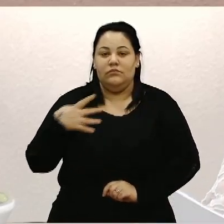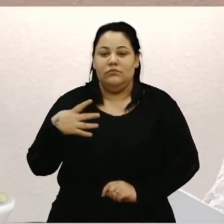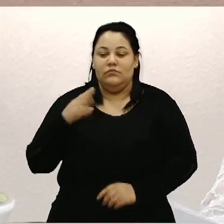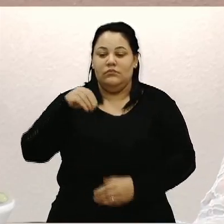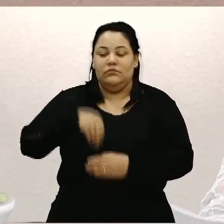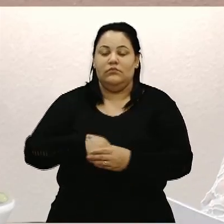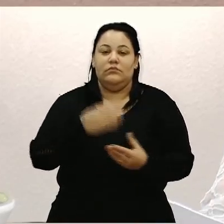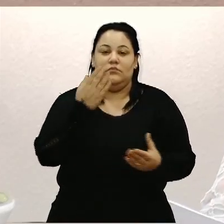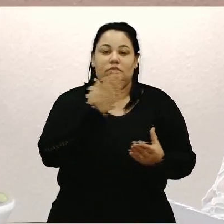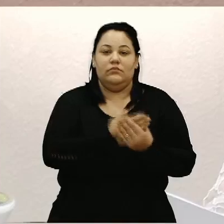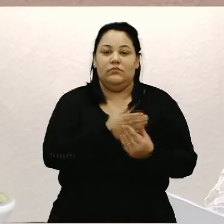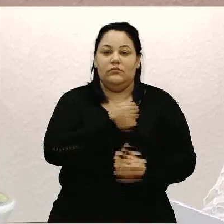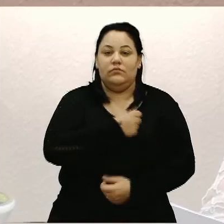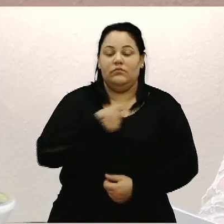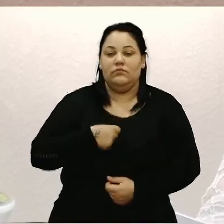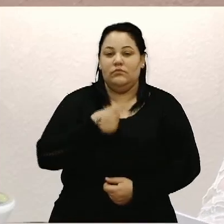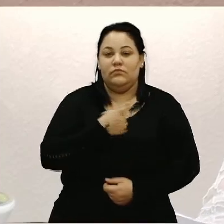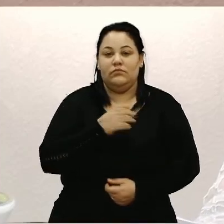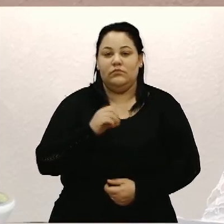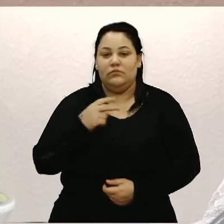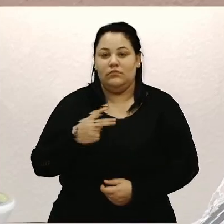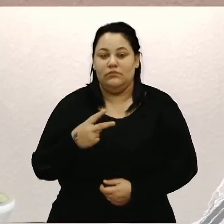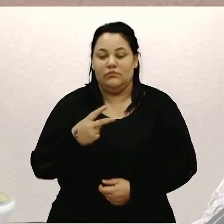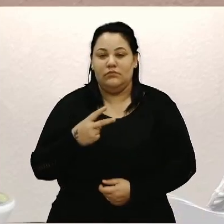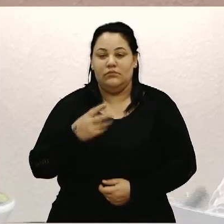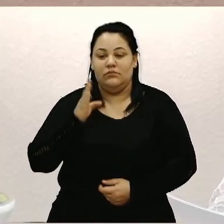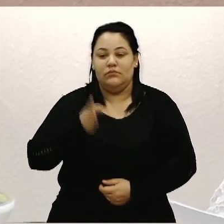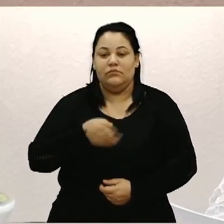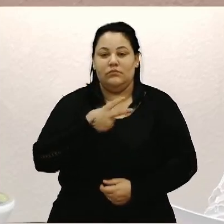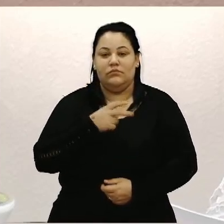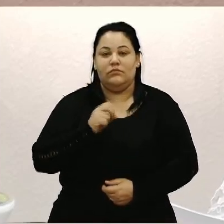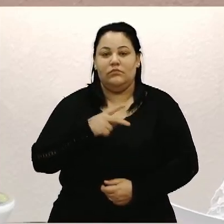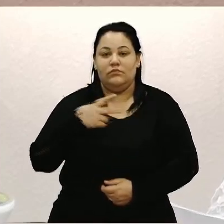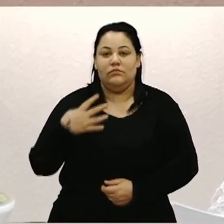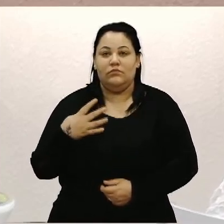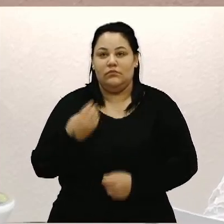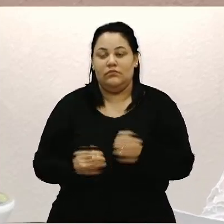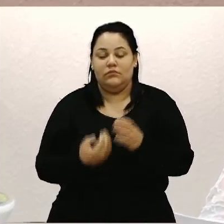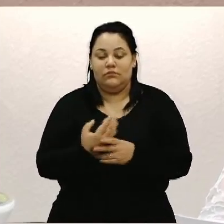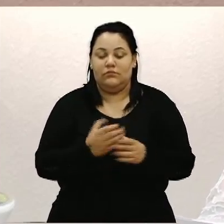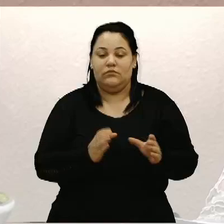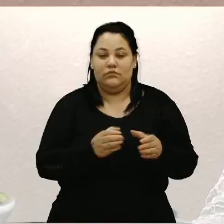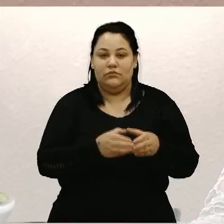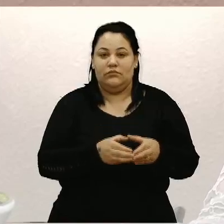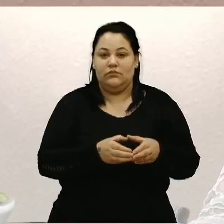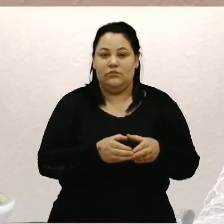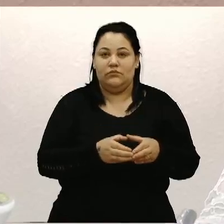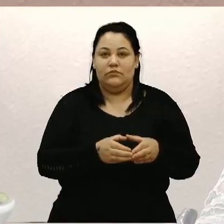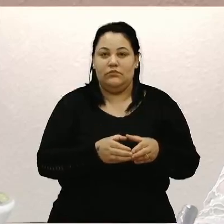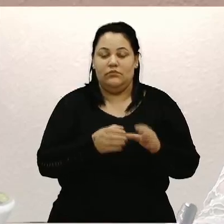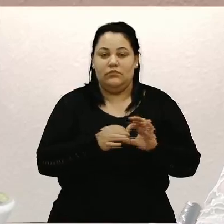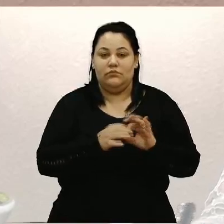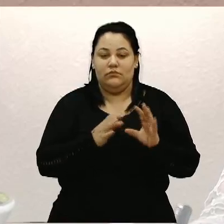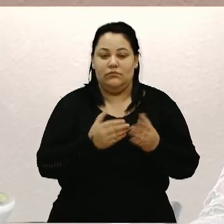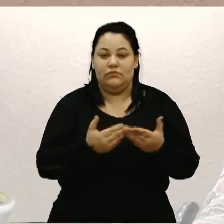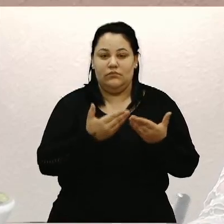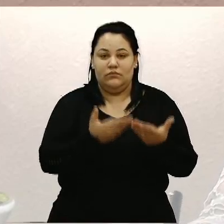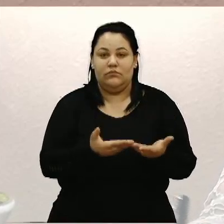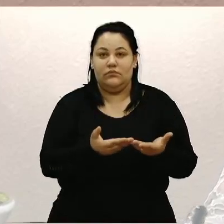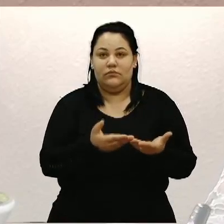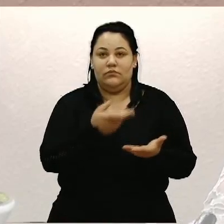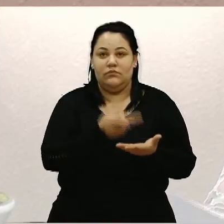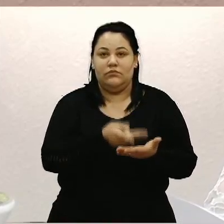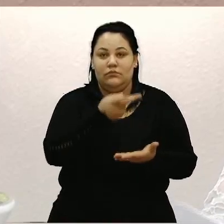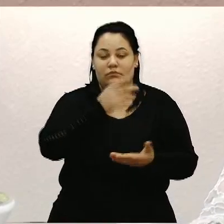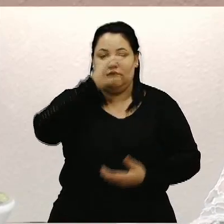contido no processo nº 102 barra 2024, de autoria coletiva, que concede o título de cidadão